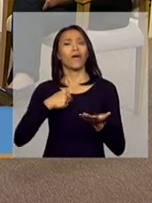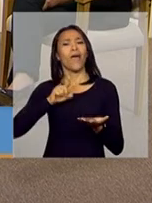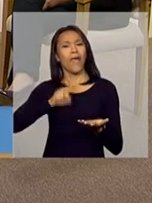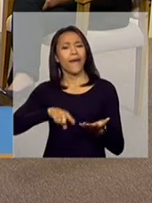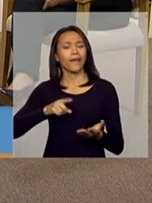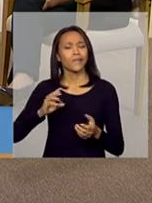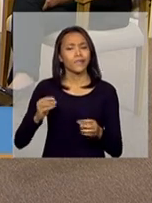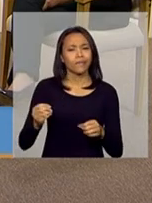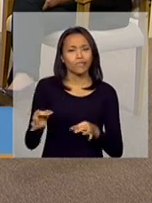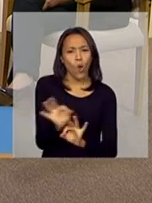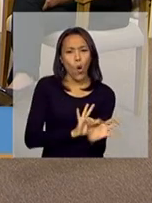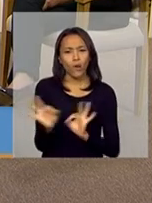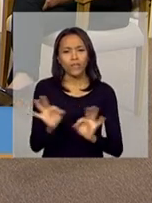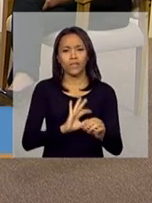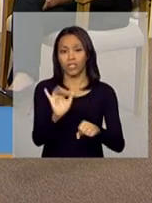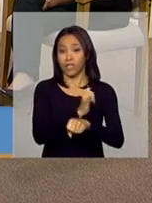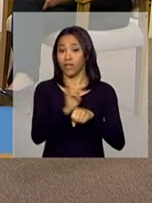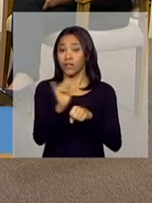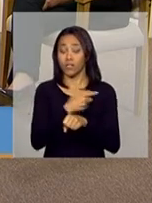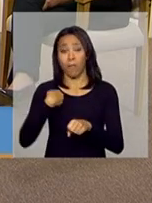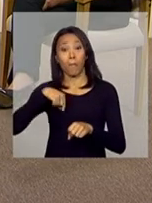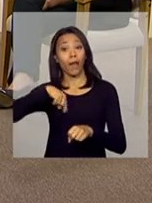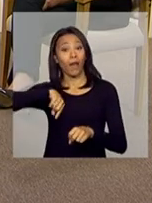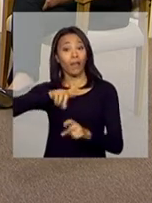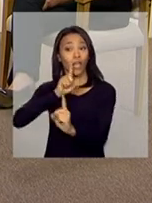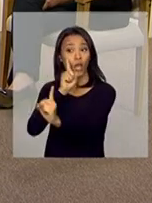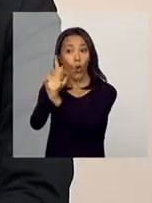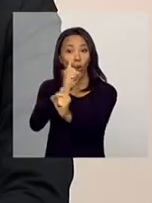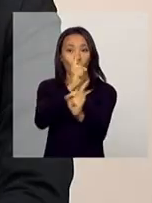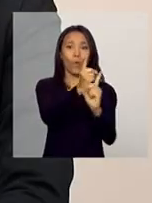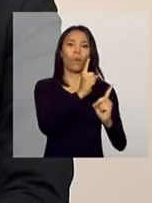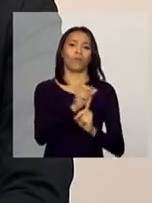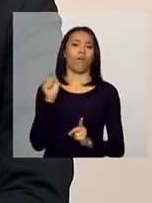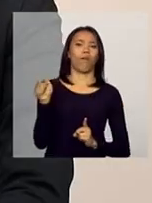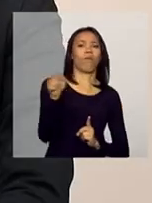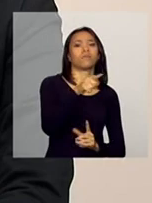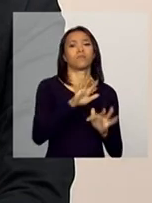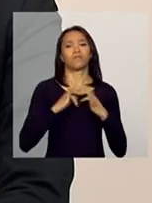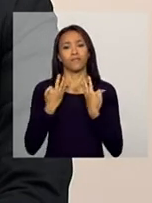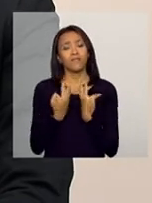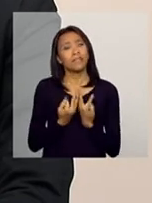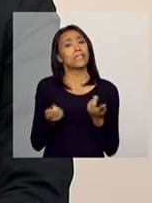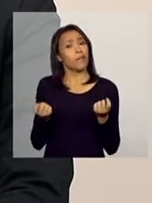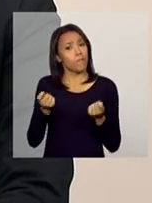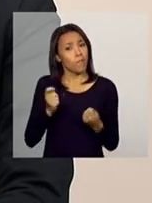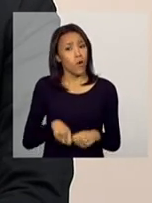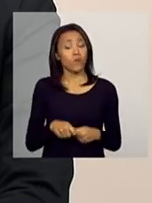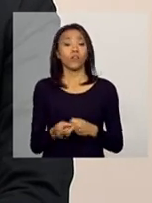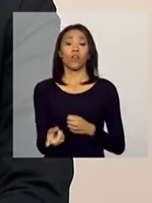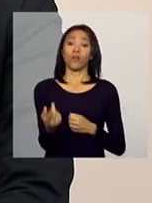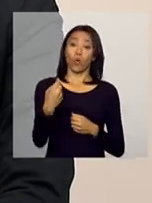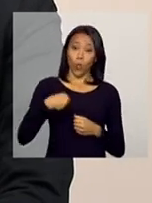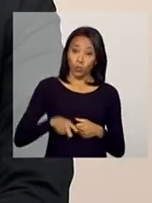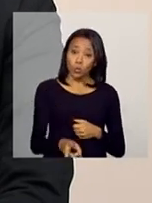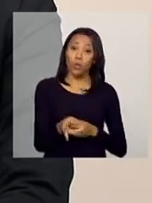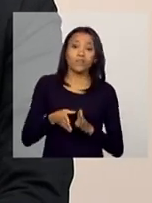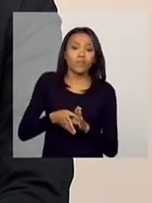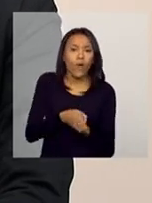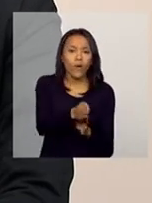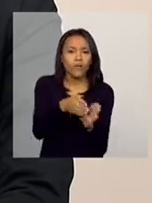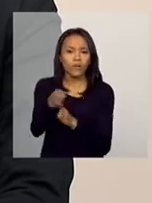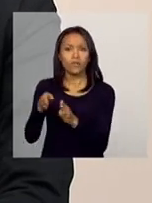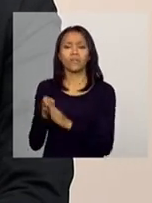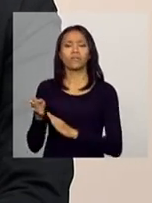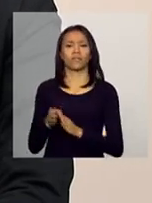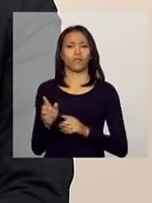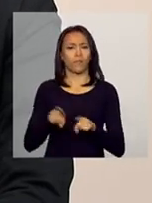estratégias para a identificação dessas famílias, para que elas possam, então, ser inseridas no acompanhamento familiar, no atendimento